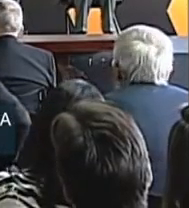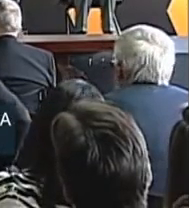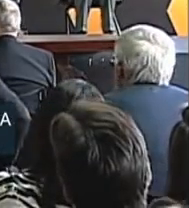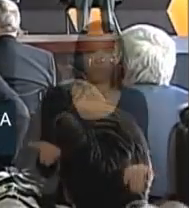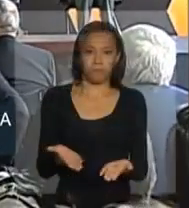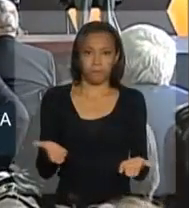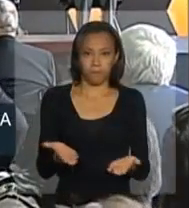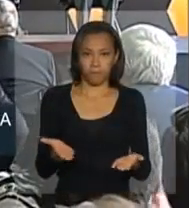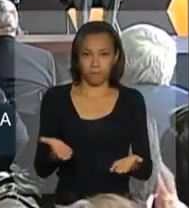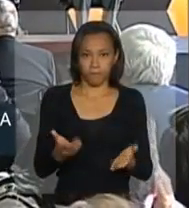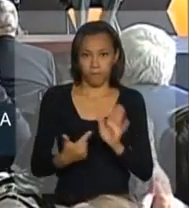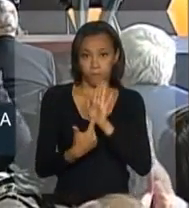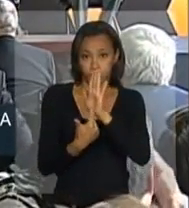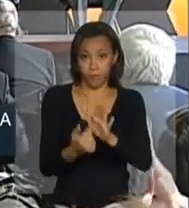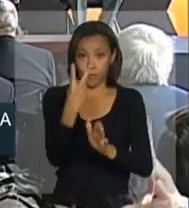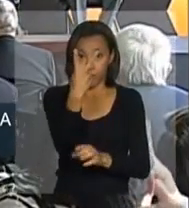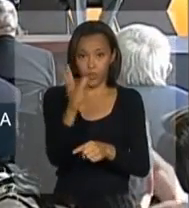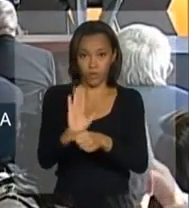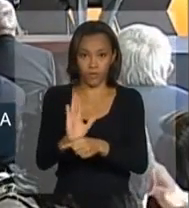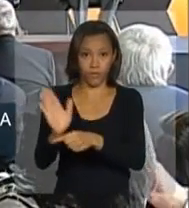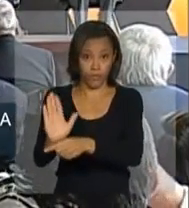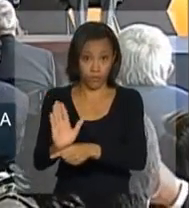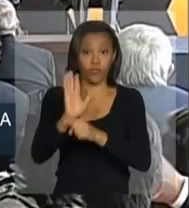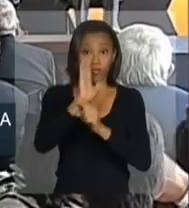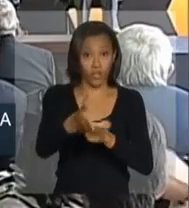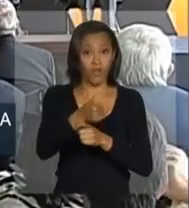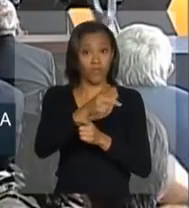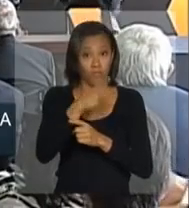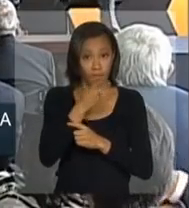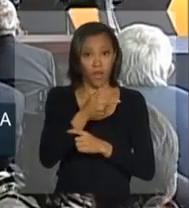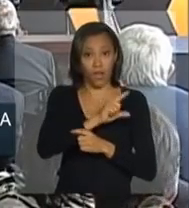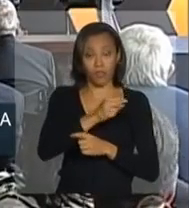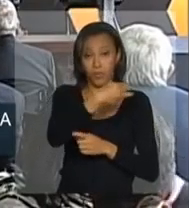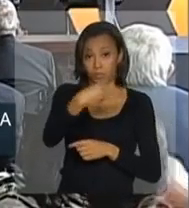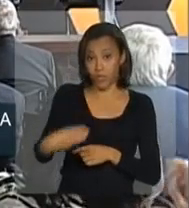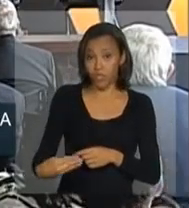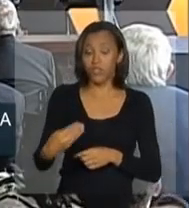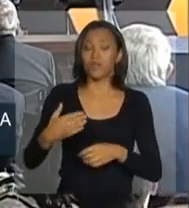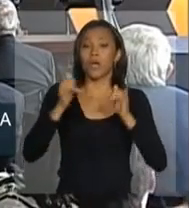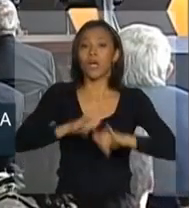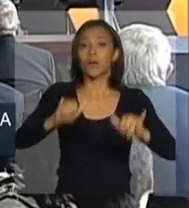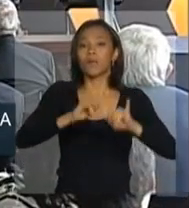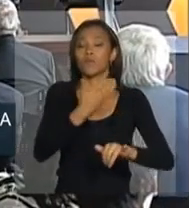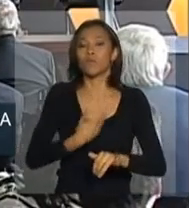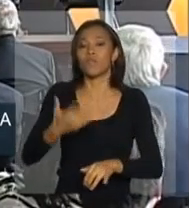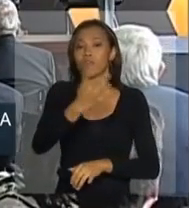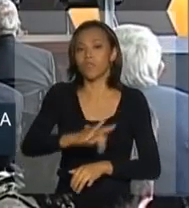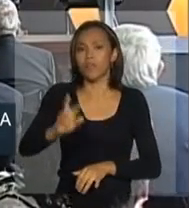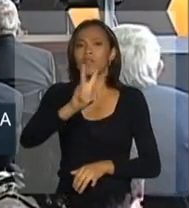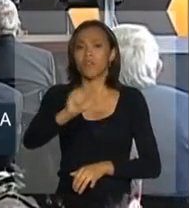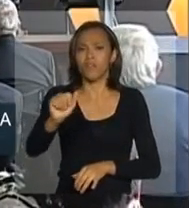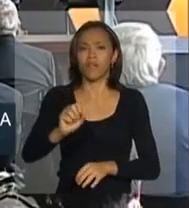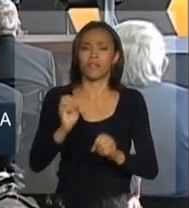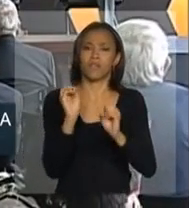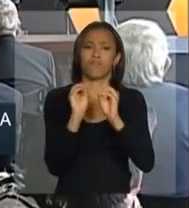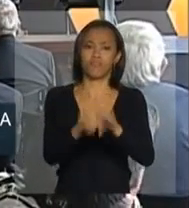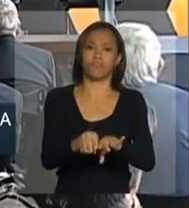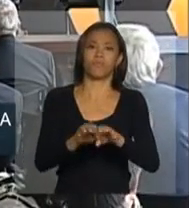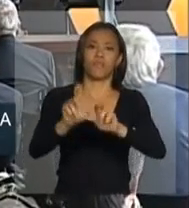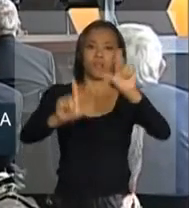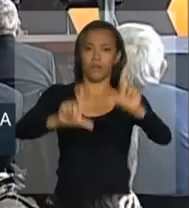Exibiremos agora dois vídeos institucionais, como já foi citado pelo ministro, da campanha do governo federal, que serão veiculados nos meios de comunicação.